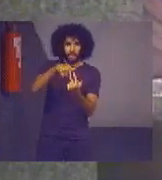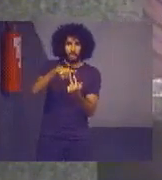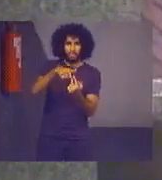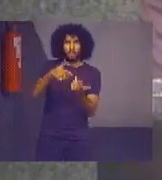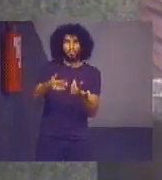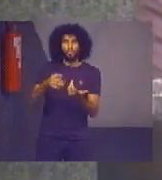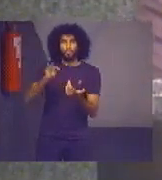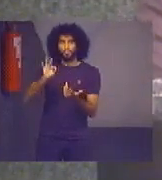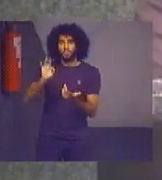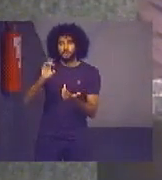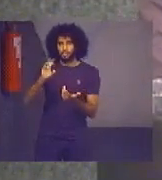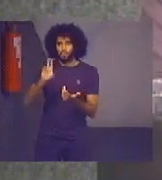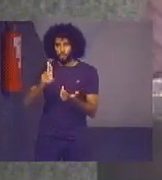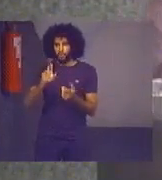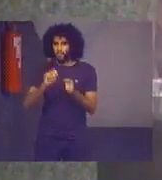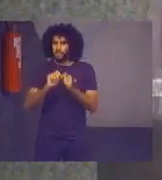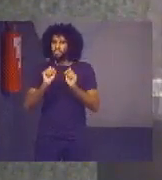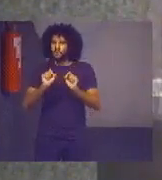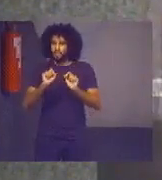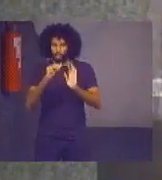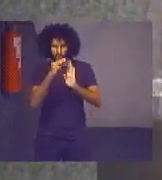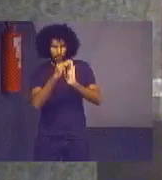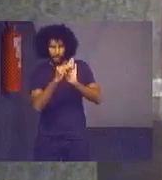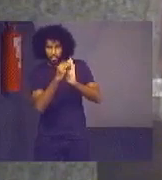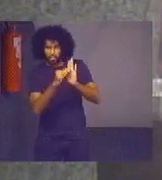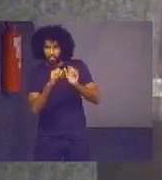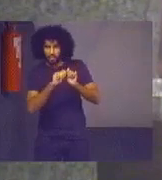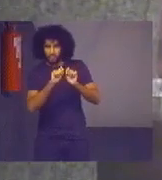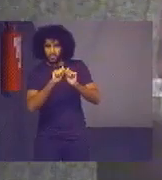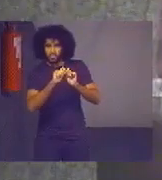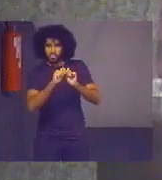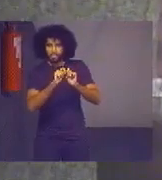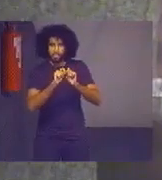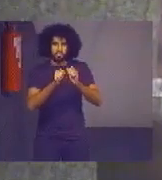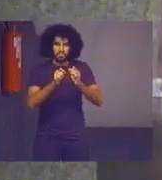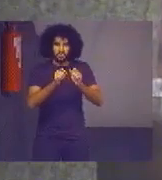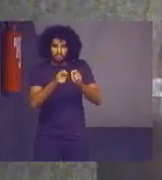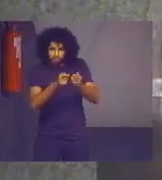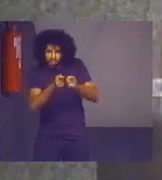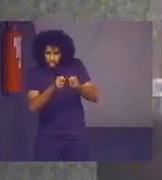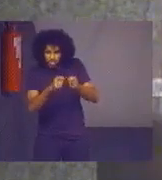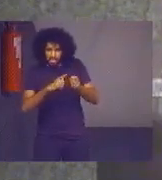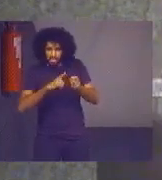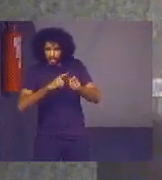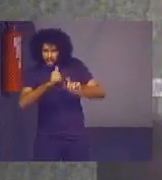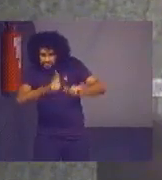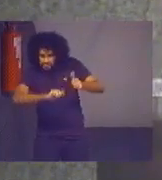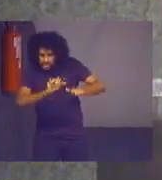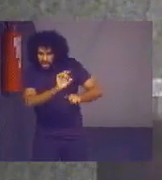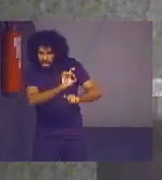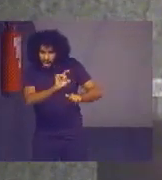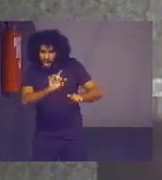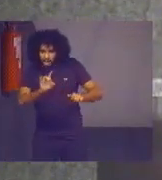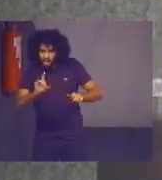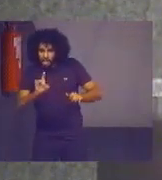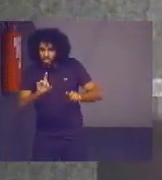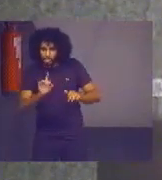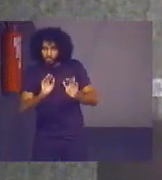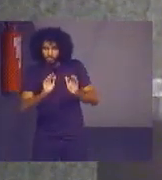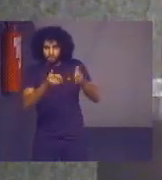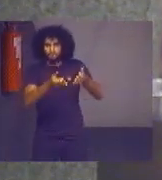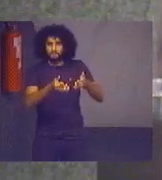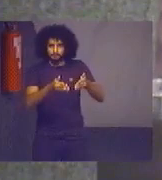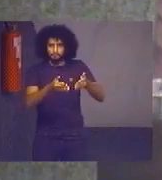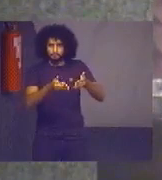desenvolver uma metodologia que os órgãos de controle pudessem avaliar cada meta específica. Ou seja, nessa